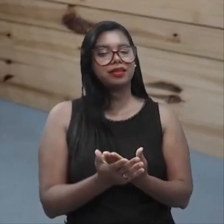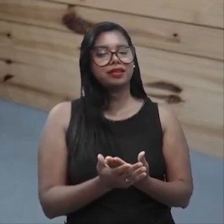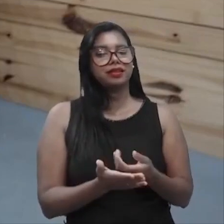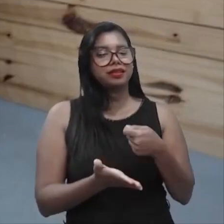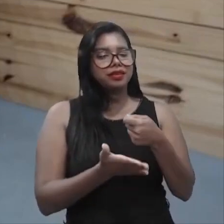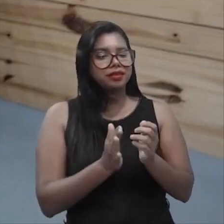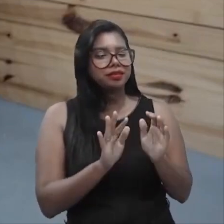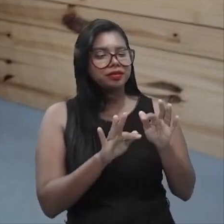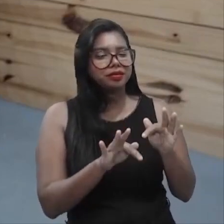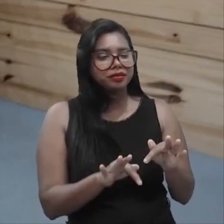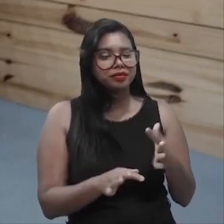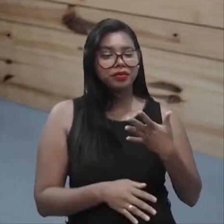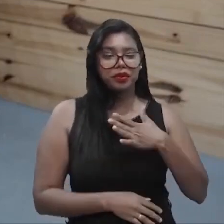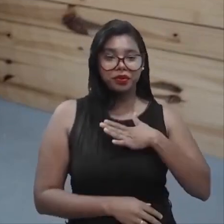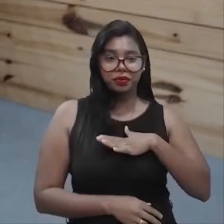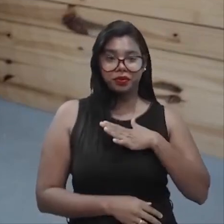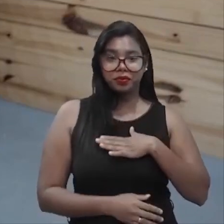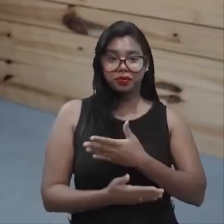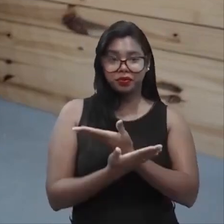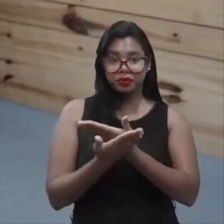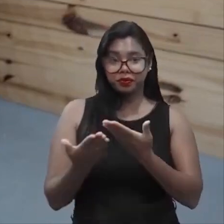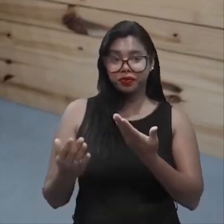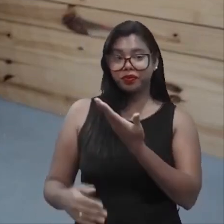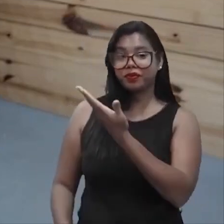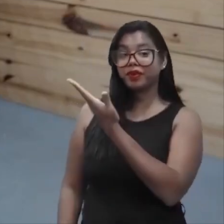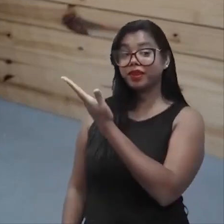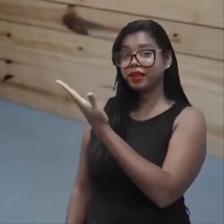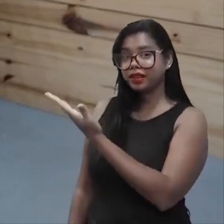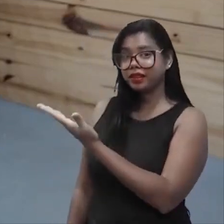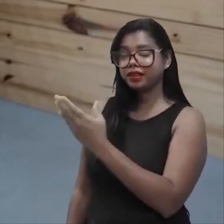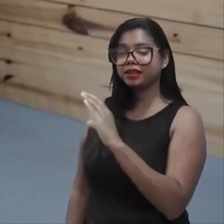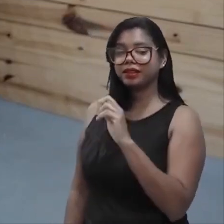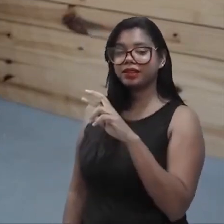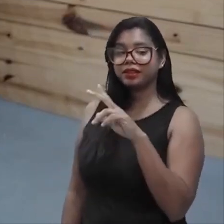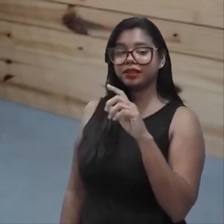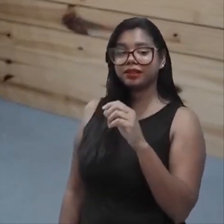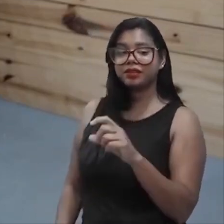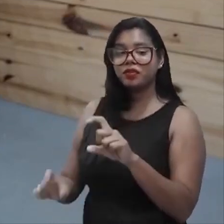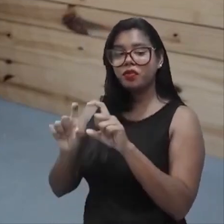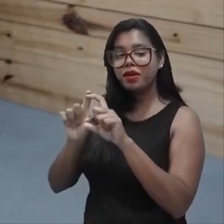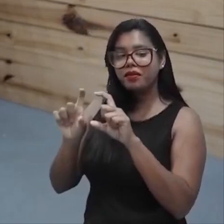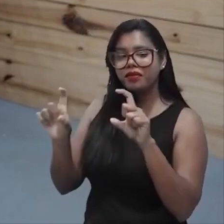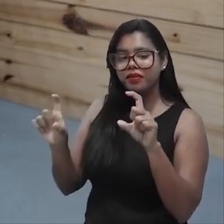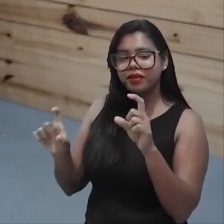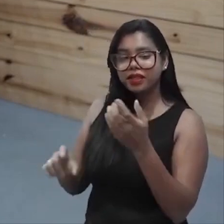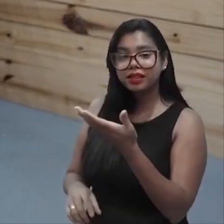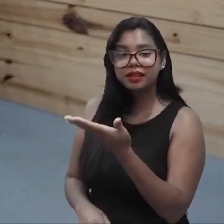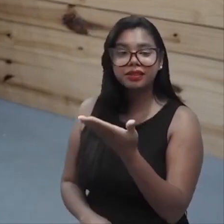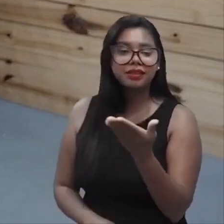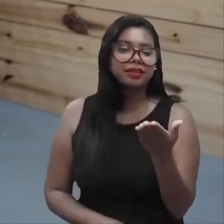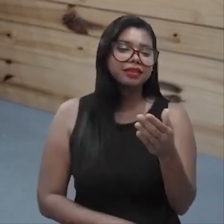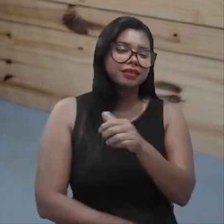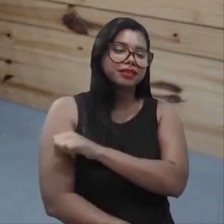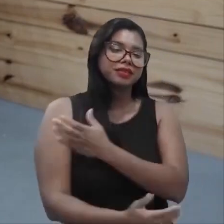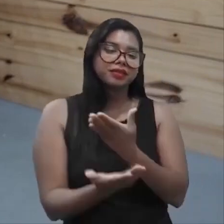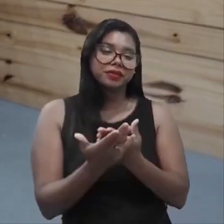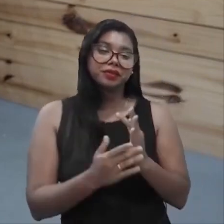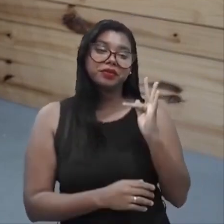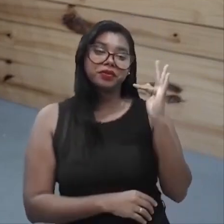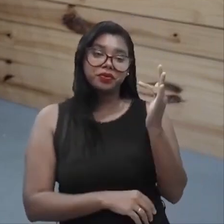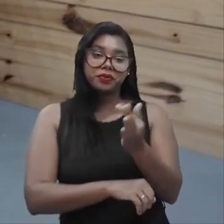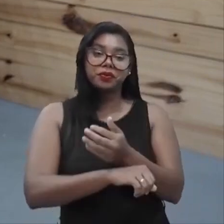gostaria de pedir, professor Carlos, qual a mensagem que você deixa para esse futuro